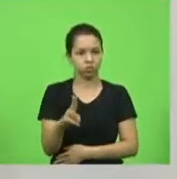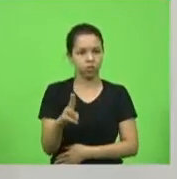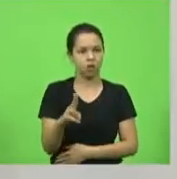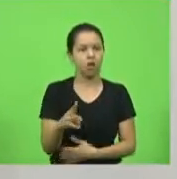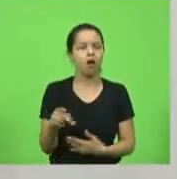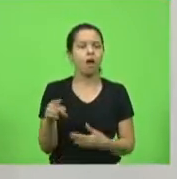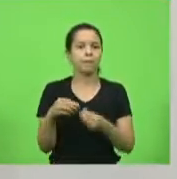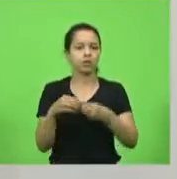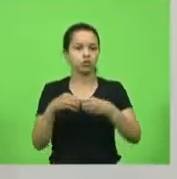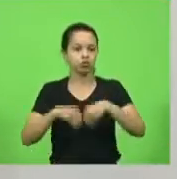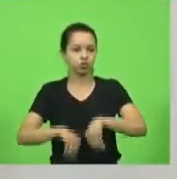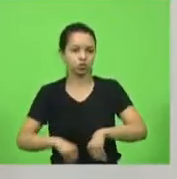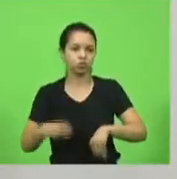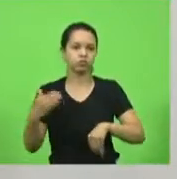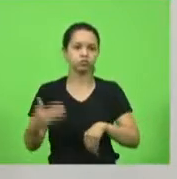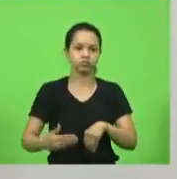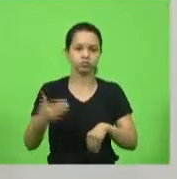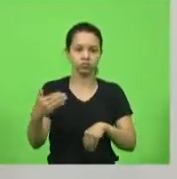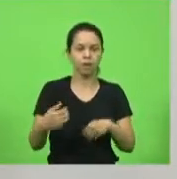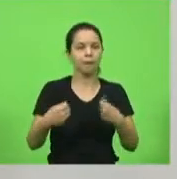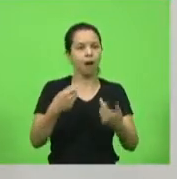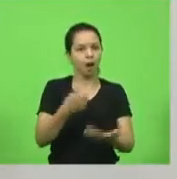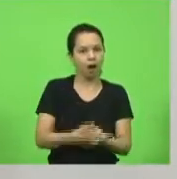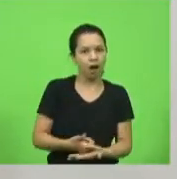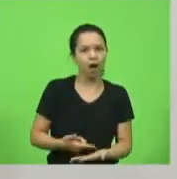os prejuízos porque tem que pagar tem que pagar